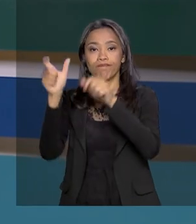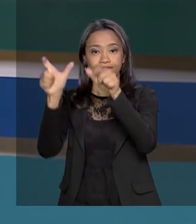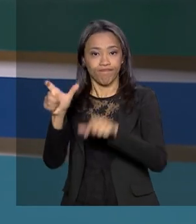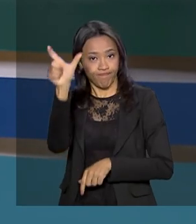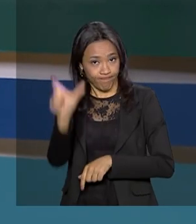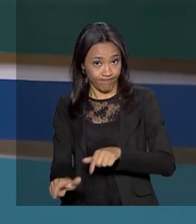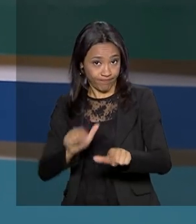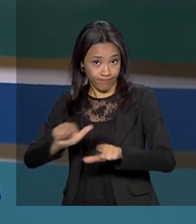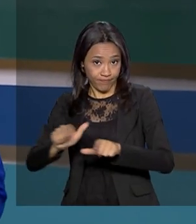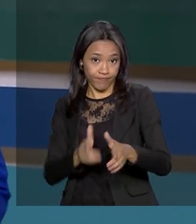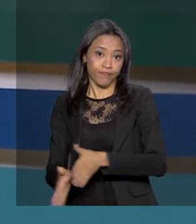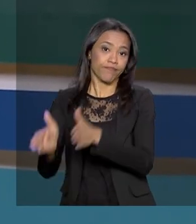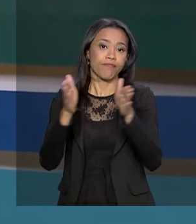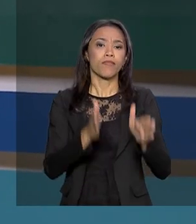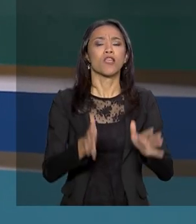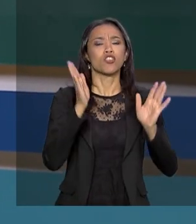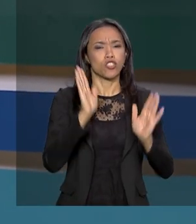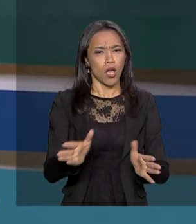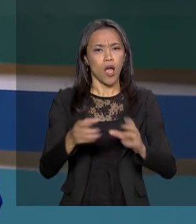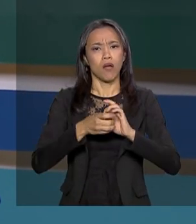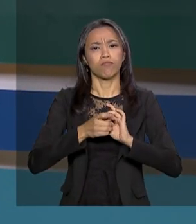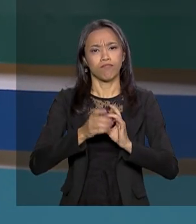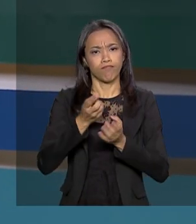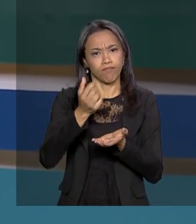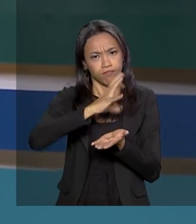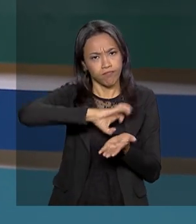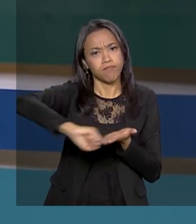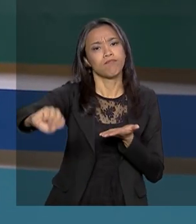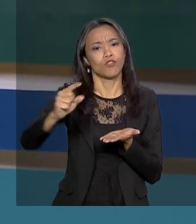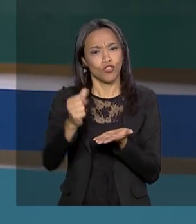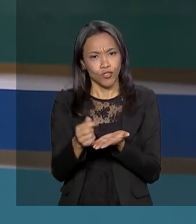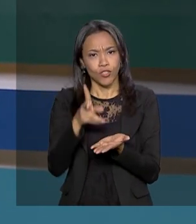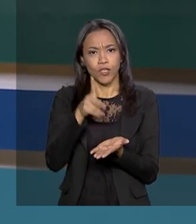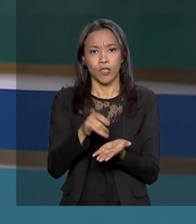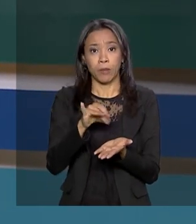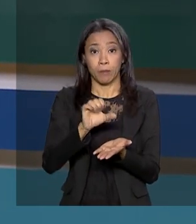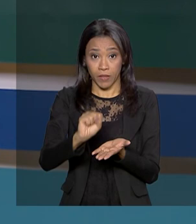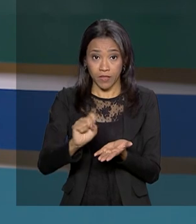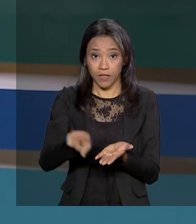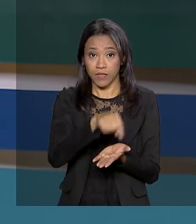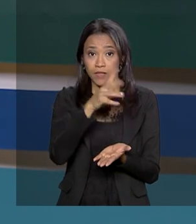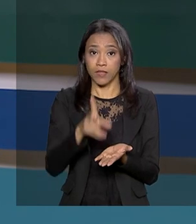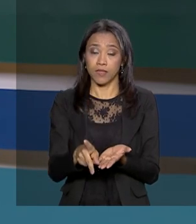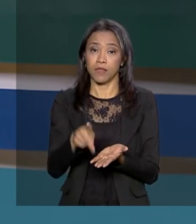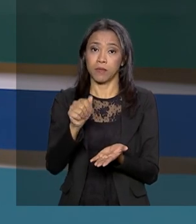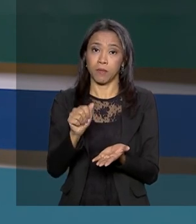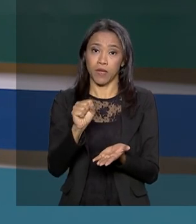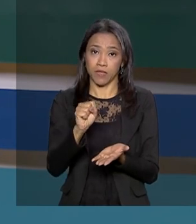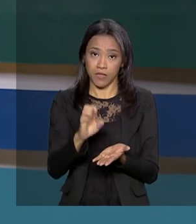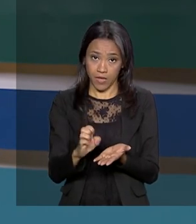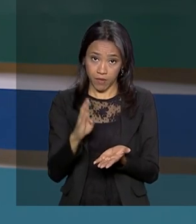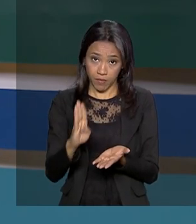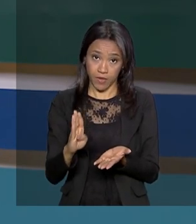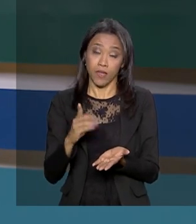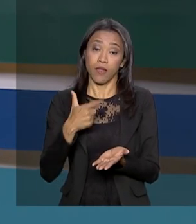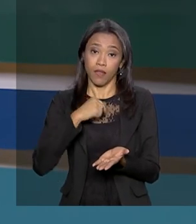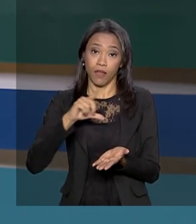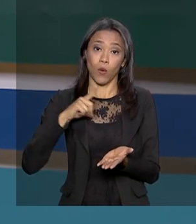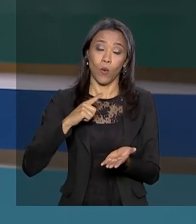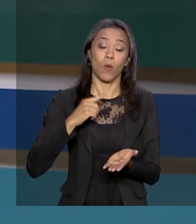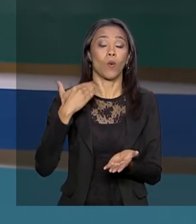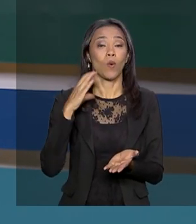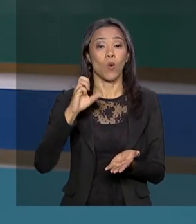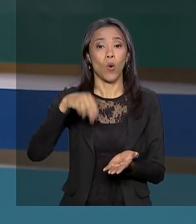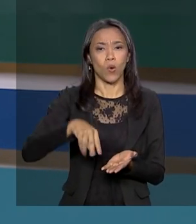E já começou a liberação de recursos do PIS-PASEP para correntistas da Caixa e do Banco do Brasil. A medida deve injetar na